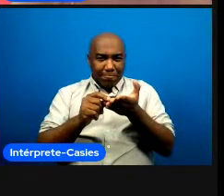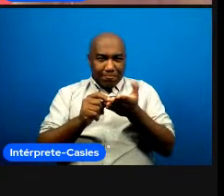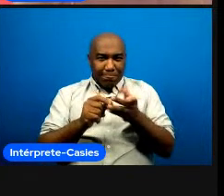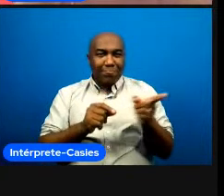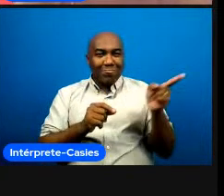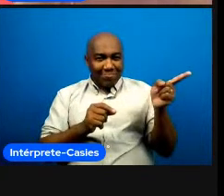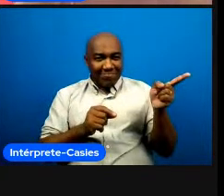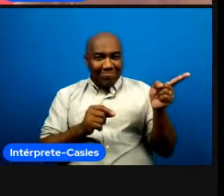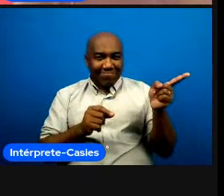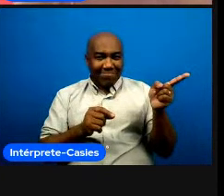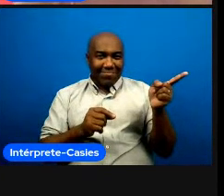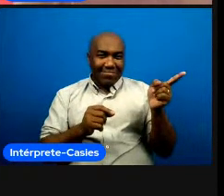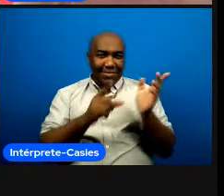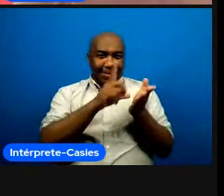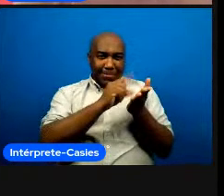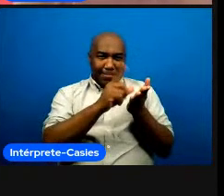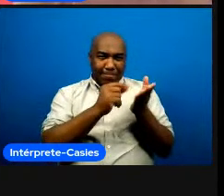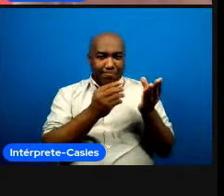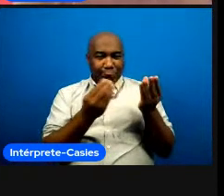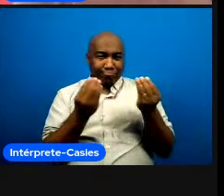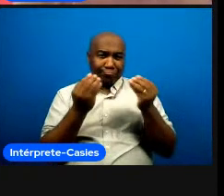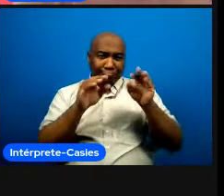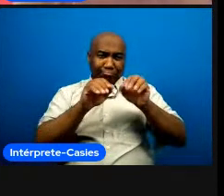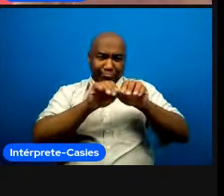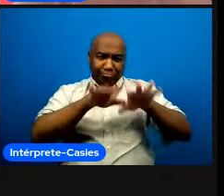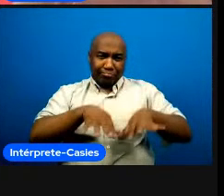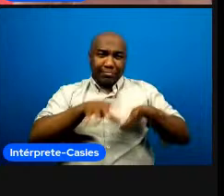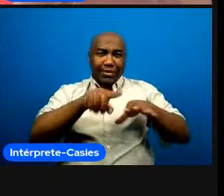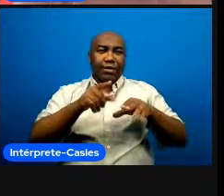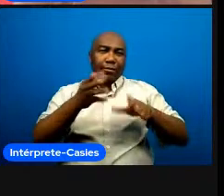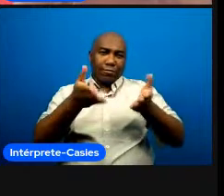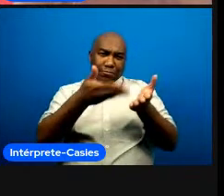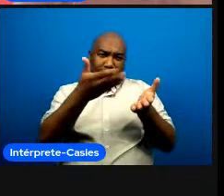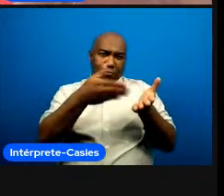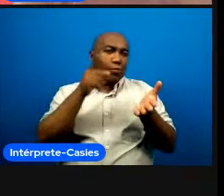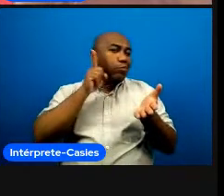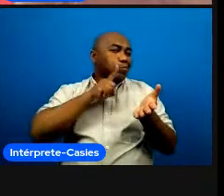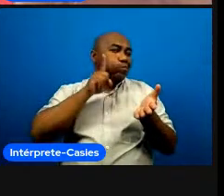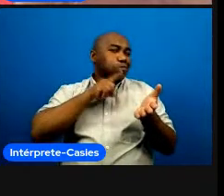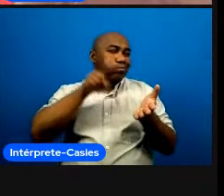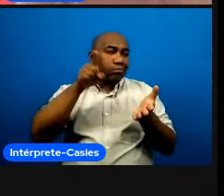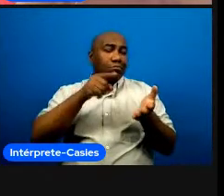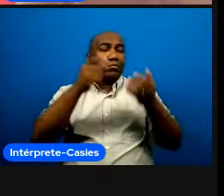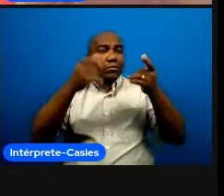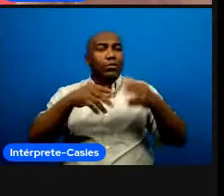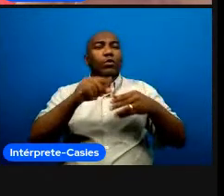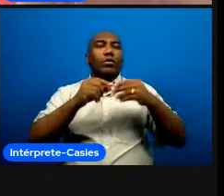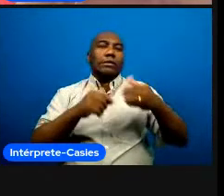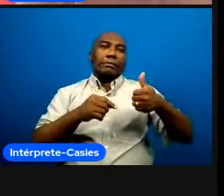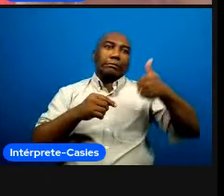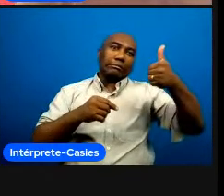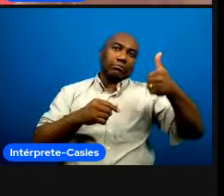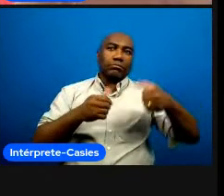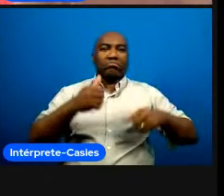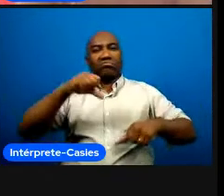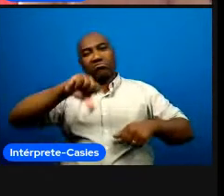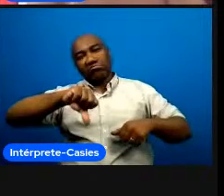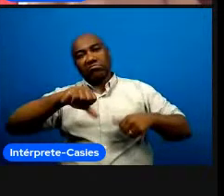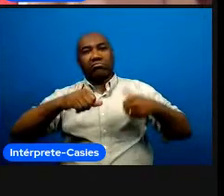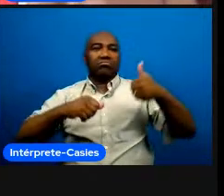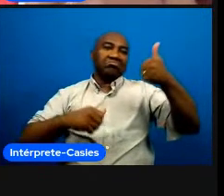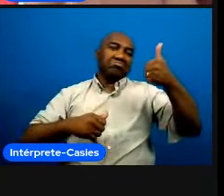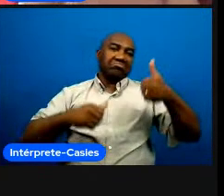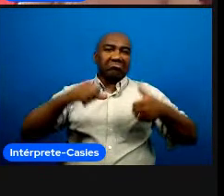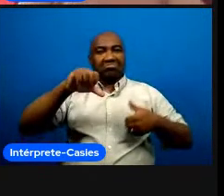americana né a gente a gente conta de maneira muito honesta os nossos acertos e também os nossos erros né por exemplo em